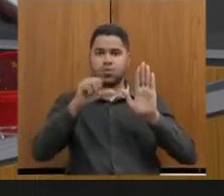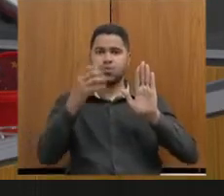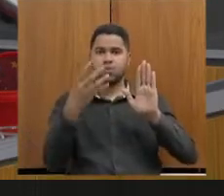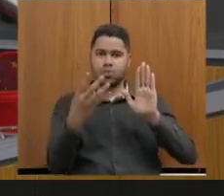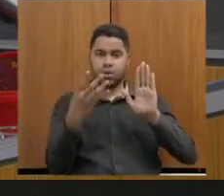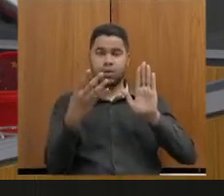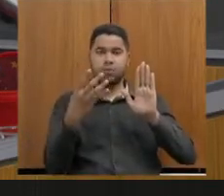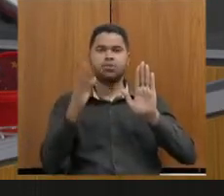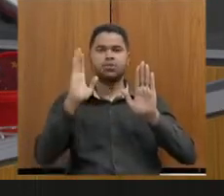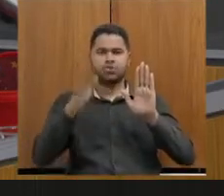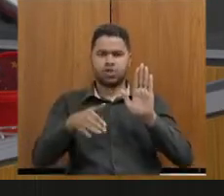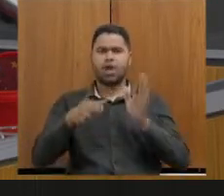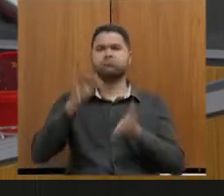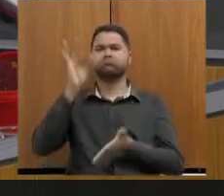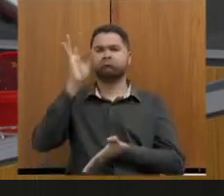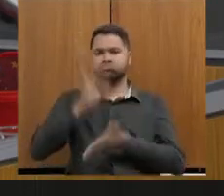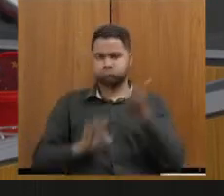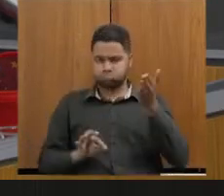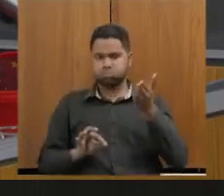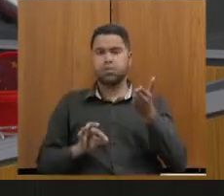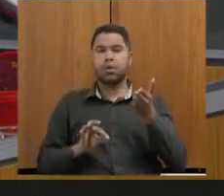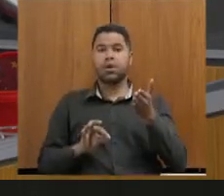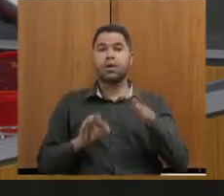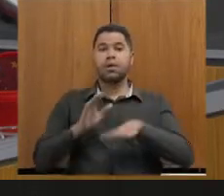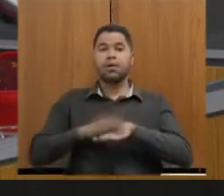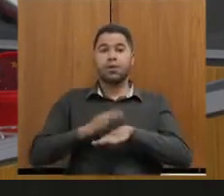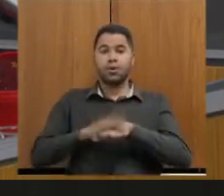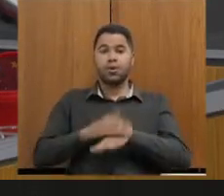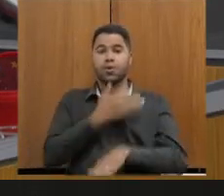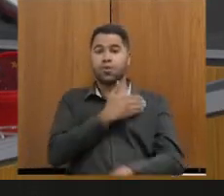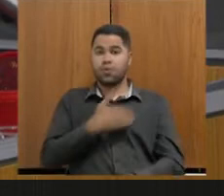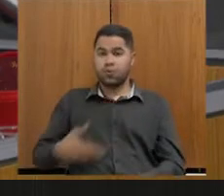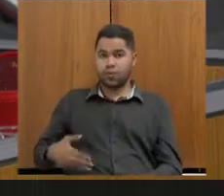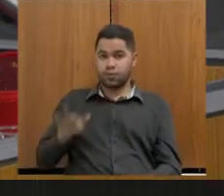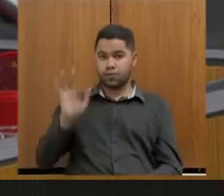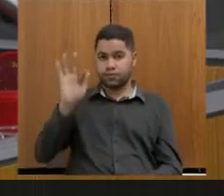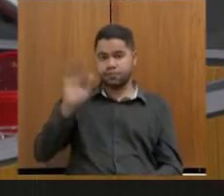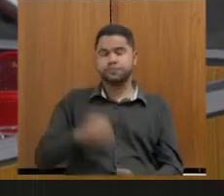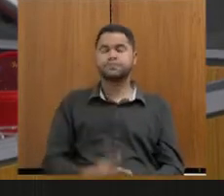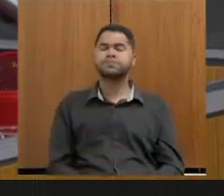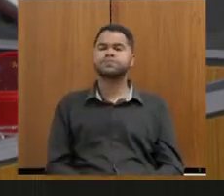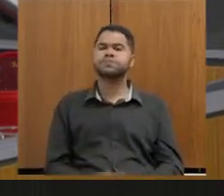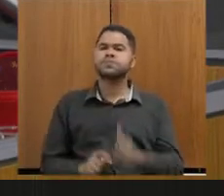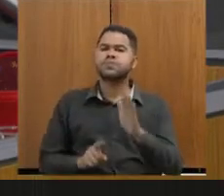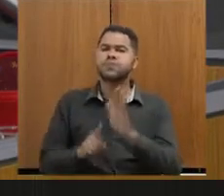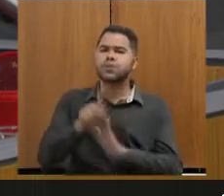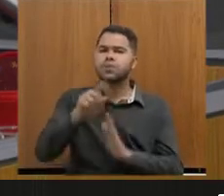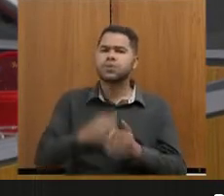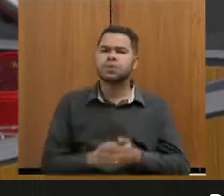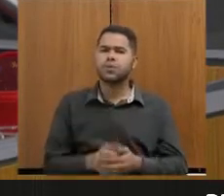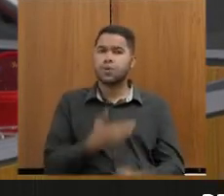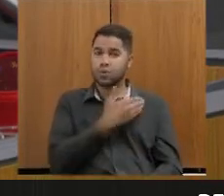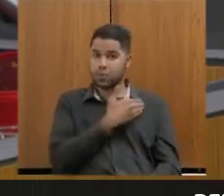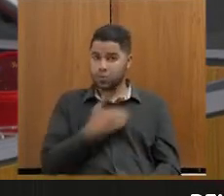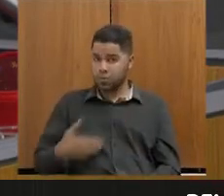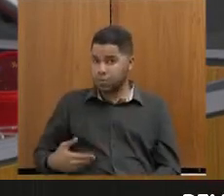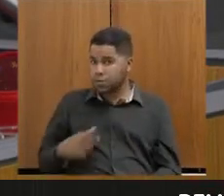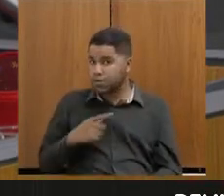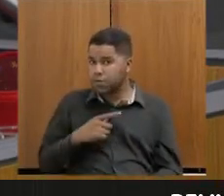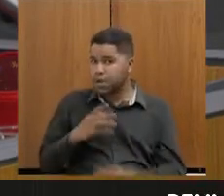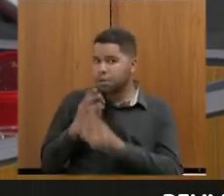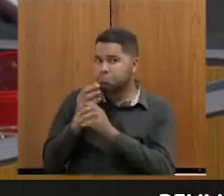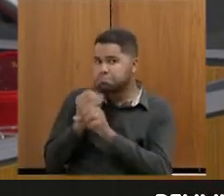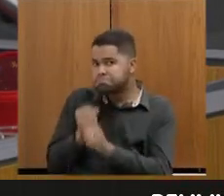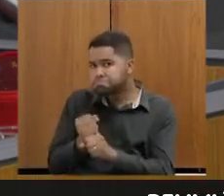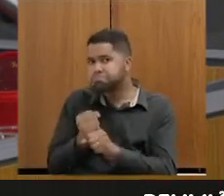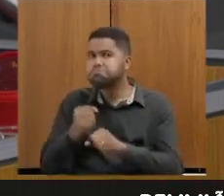já sancionada com veto pelo governo federal. Pergunto se o governo, então, tem um cálculo,